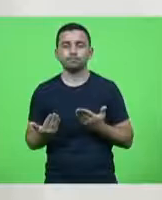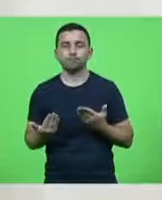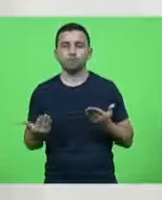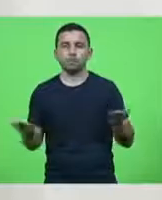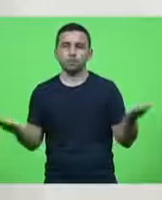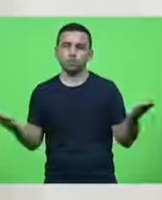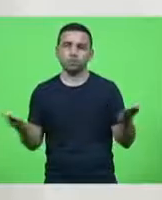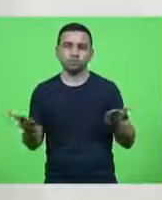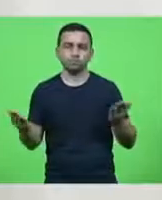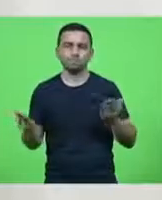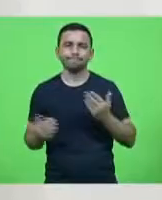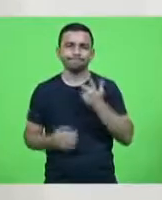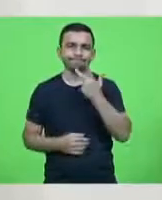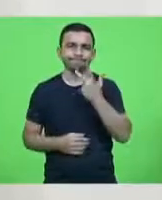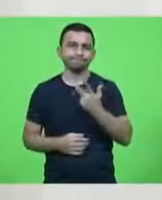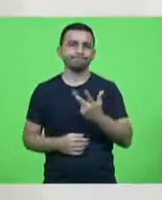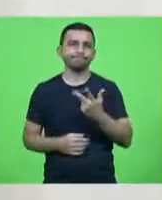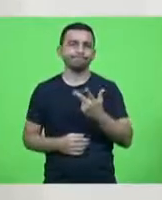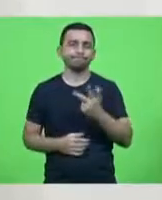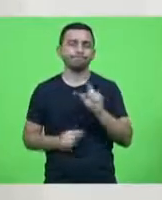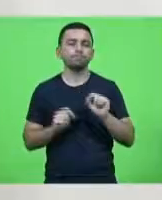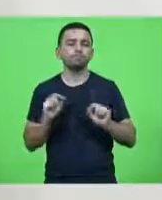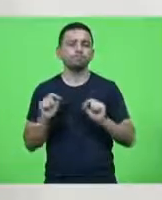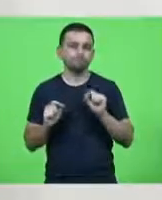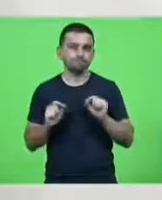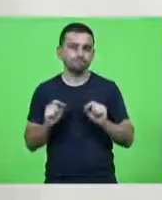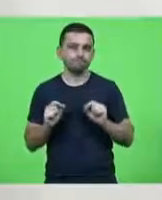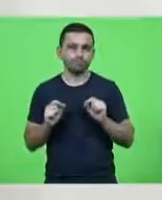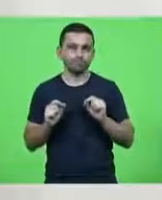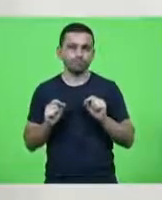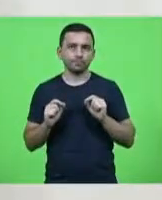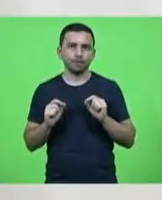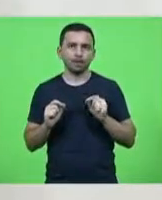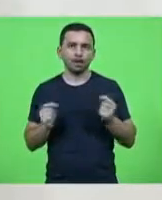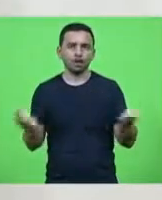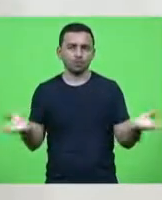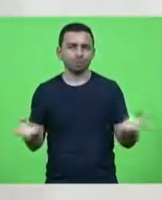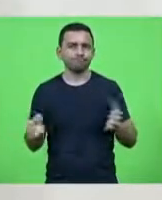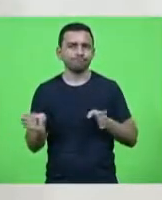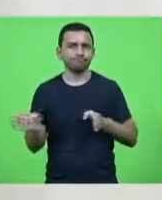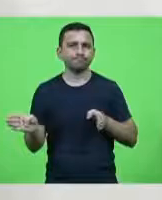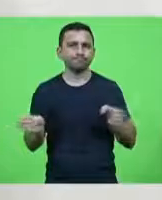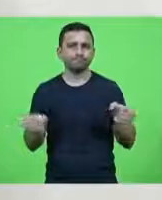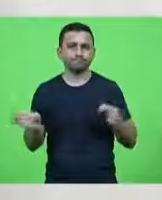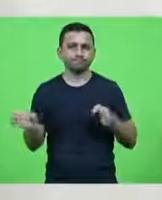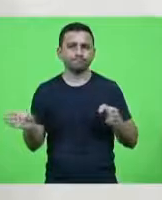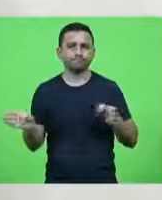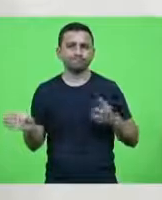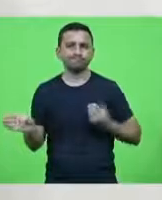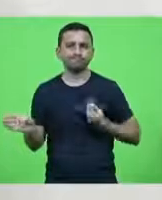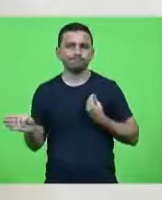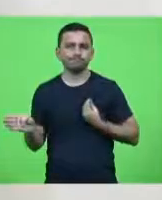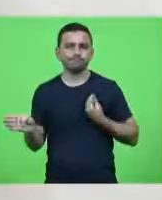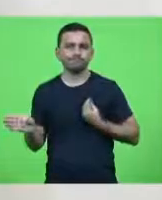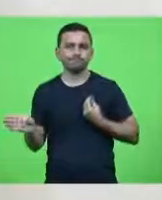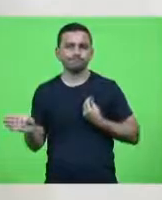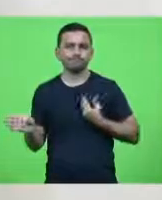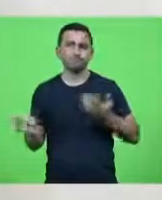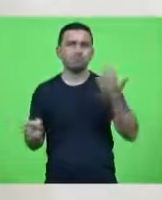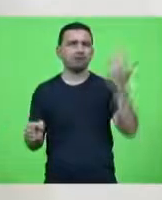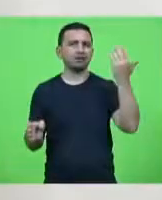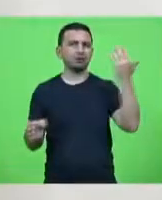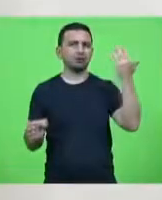pouco que nós, nesse momento, estamos vivenciando algo antes nunca